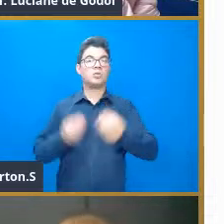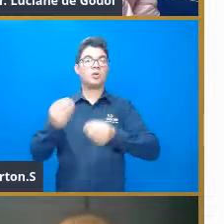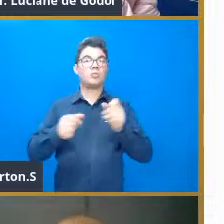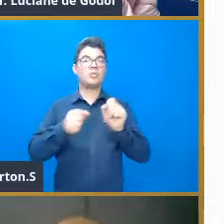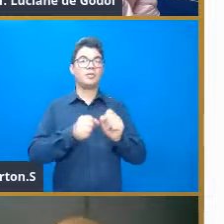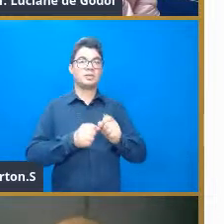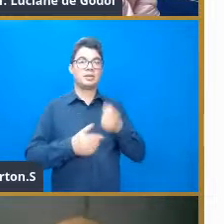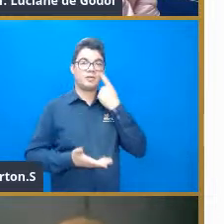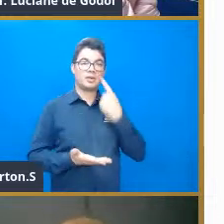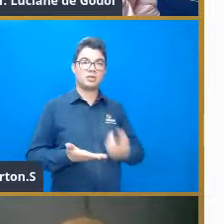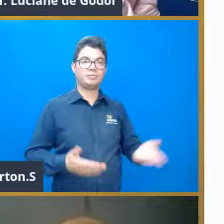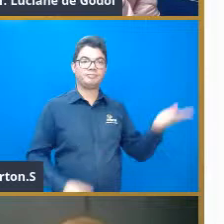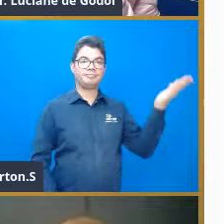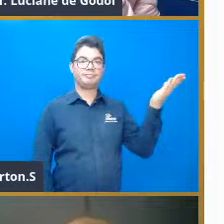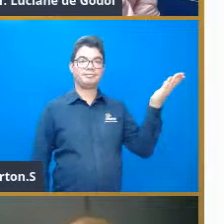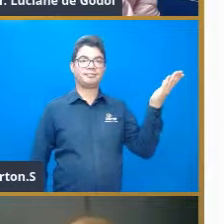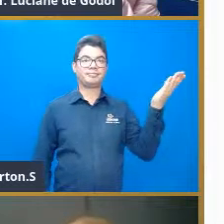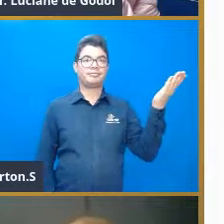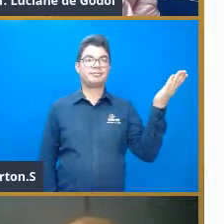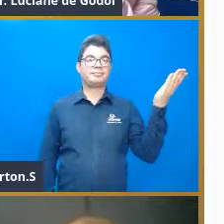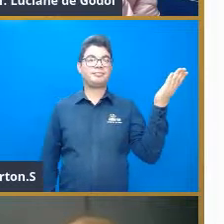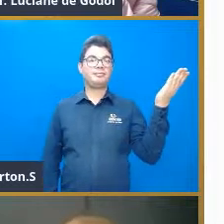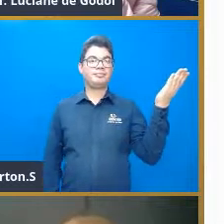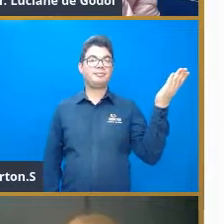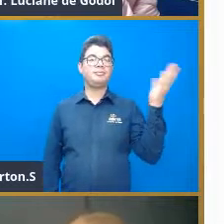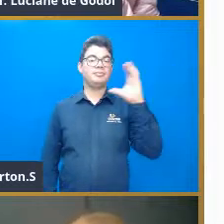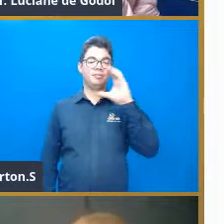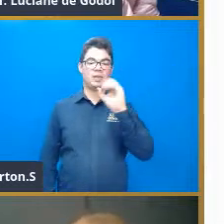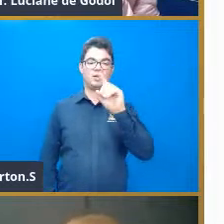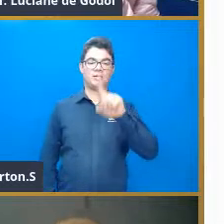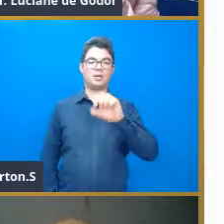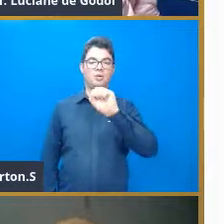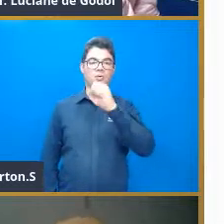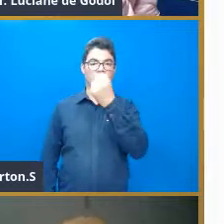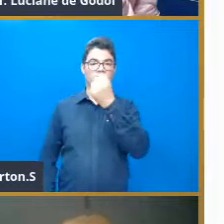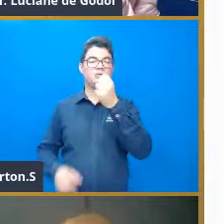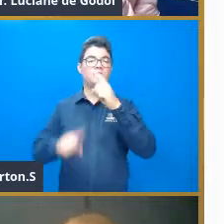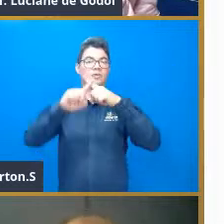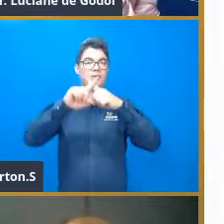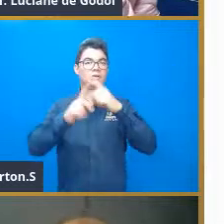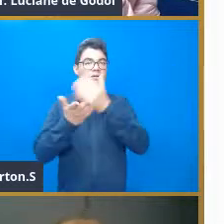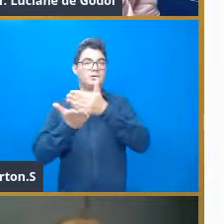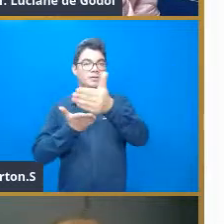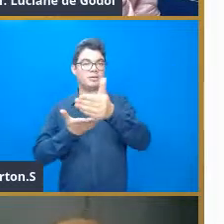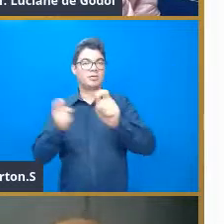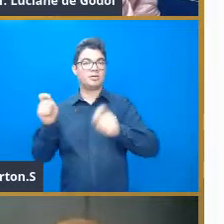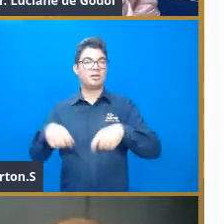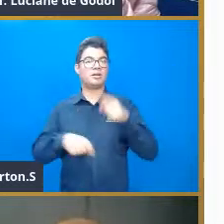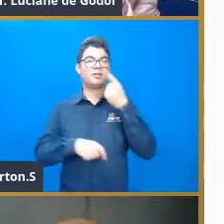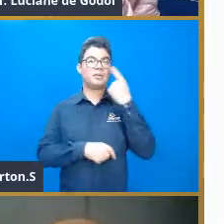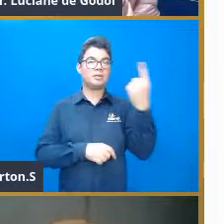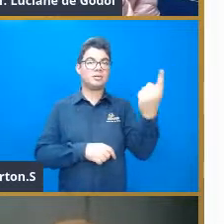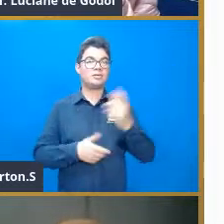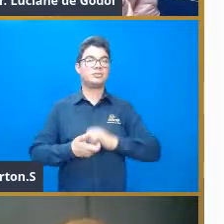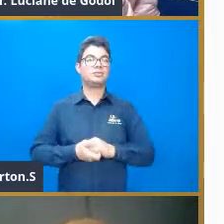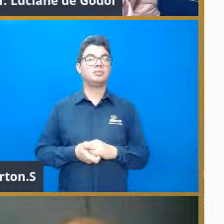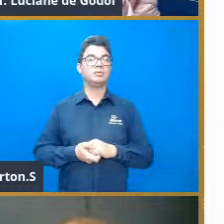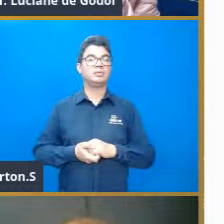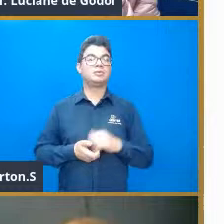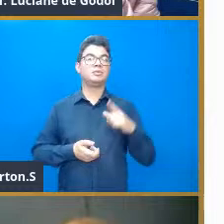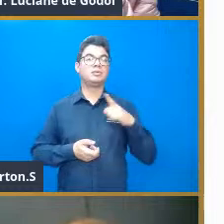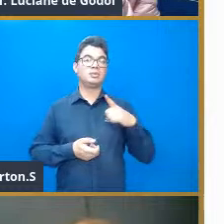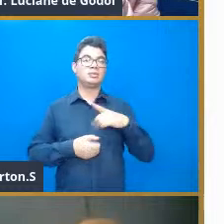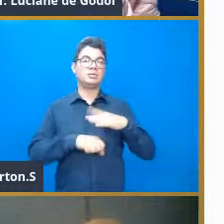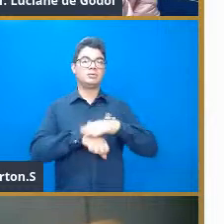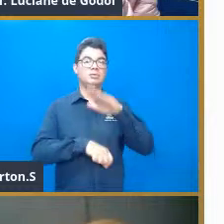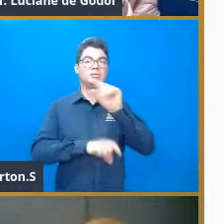no primeiro metro, 0,8 vezes aquela quantidade inicial, segundo metro, dois metros depois ali, eu tenho 0,8, 0,8,